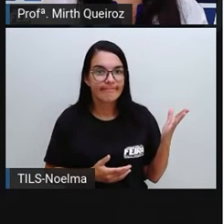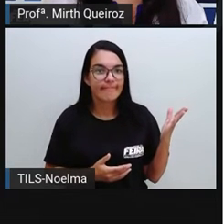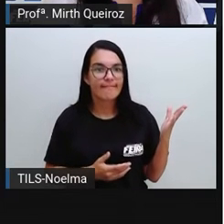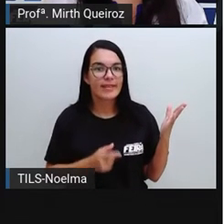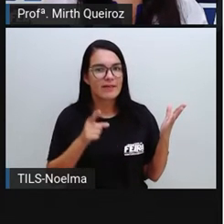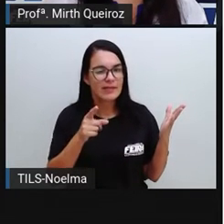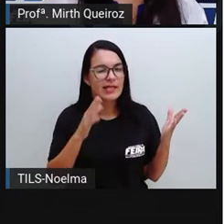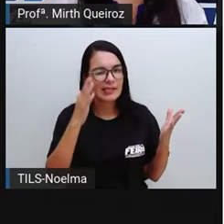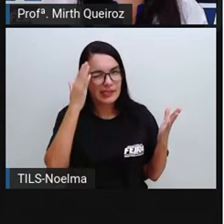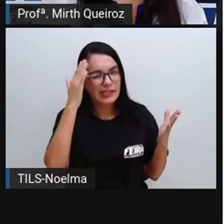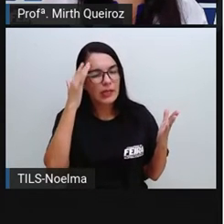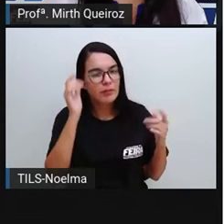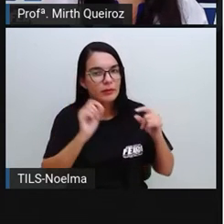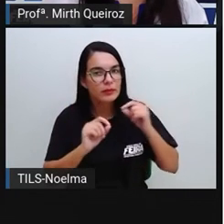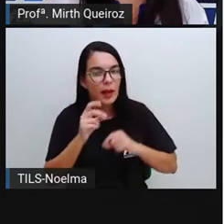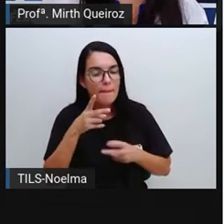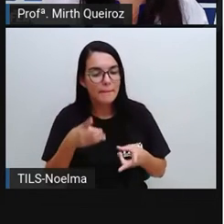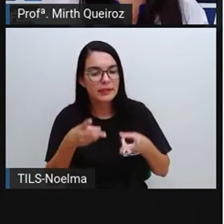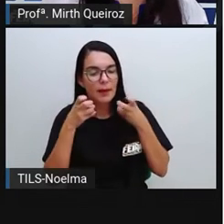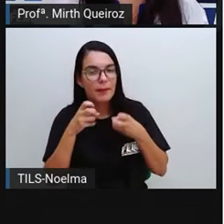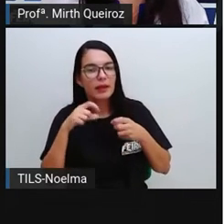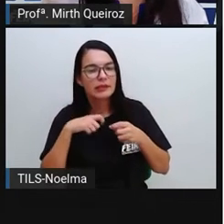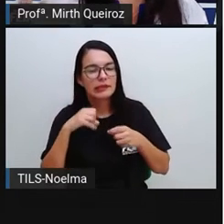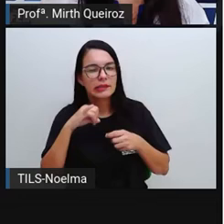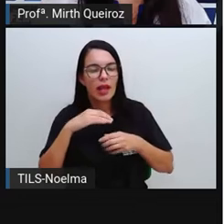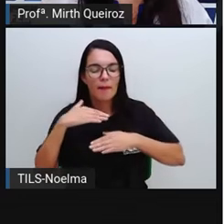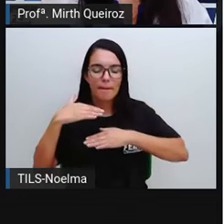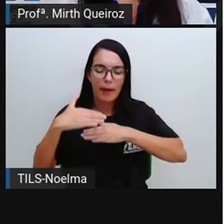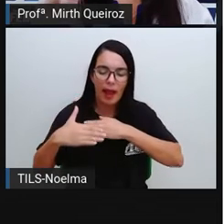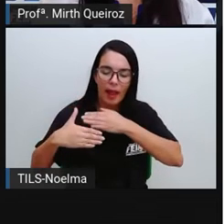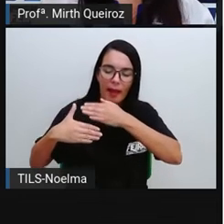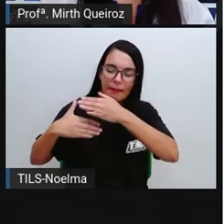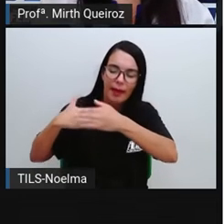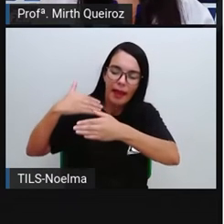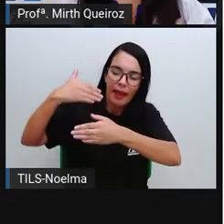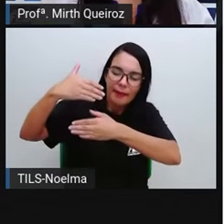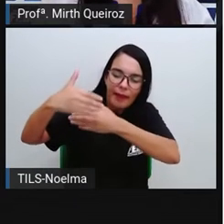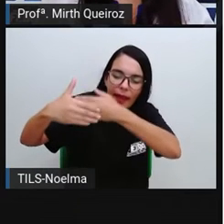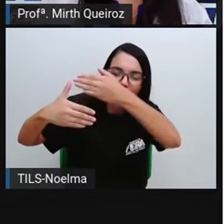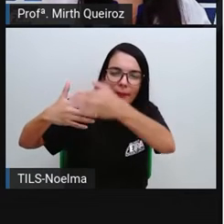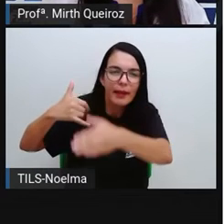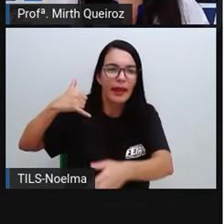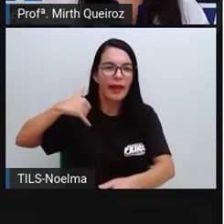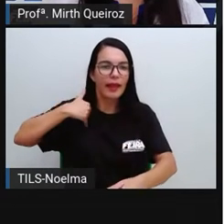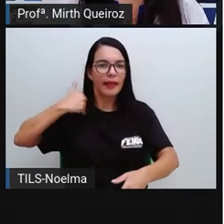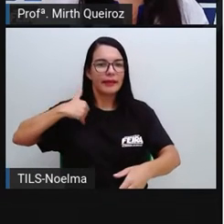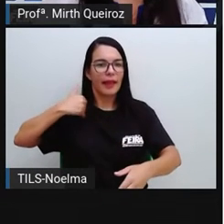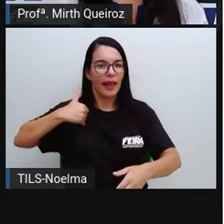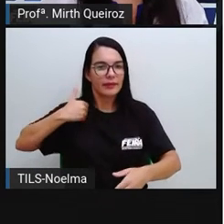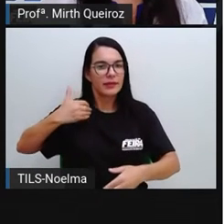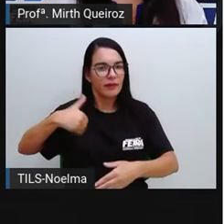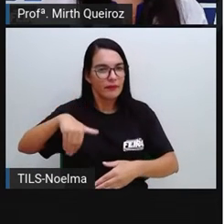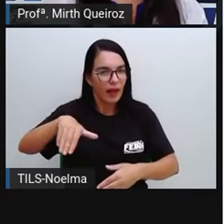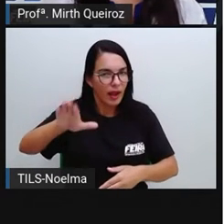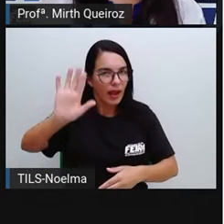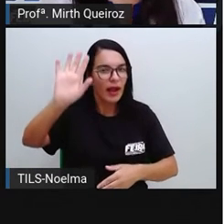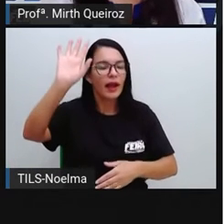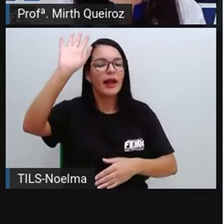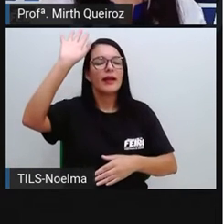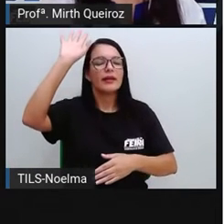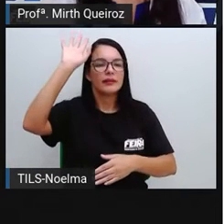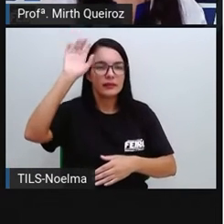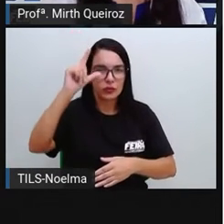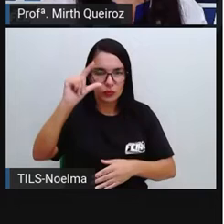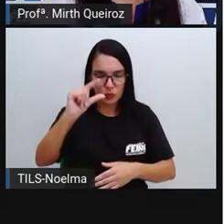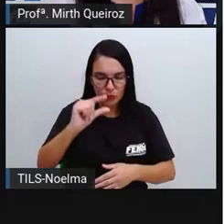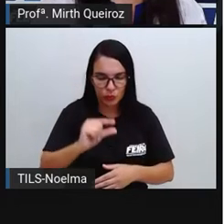Vocês podem perceber Aí Que conforme A gente Aos ônus Aos A gente vai adquirindo Certa idade A quantidade de